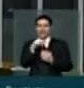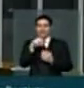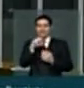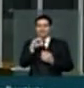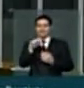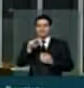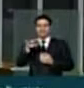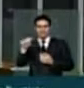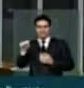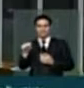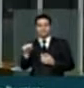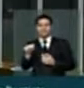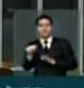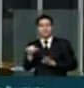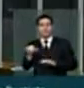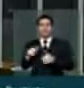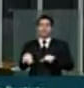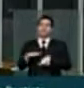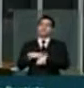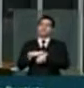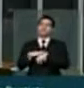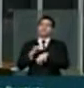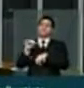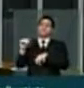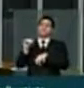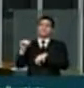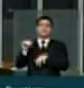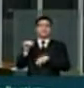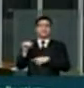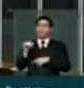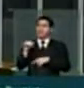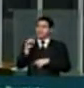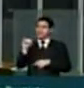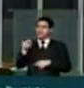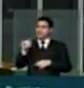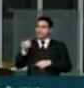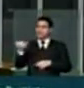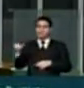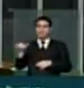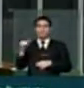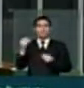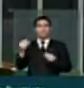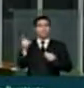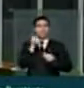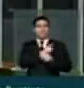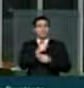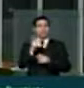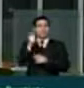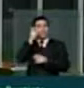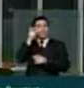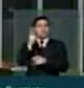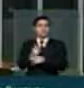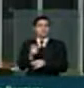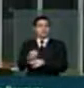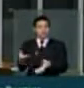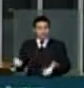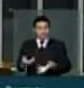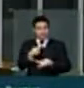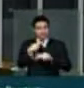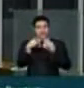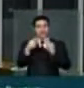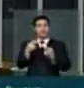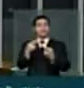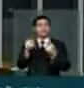falava para o meu amigo Exalci, Exalci, que coincidência. E hoje nós estamos falando a